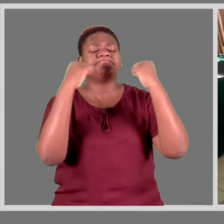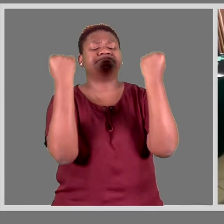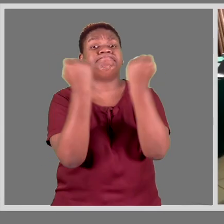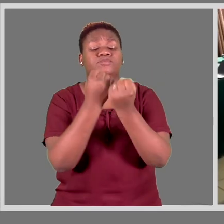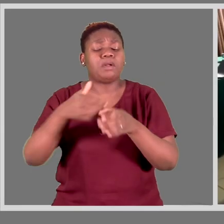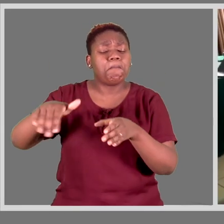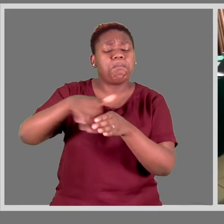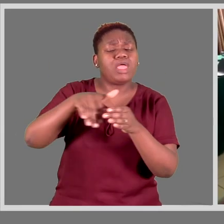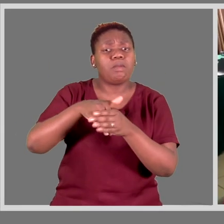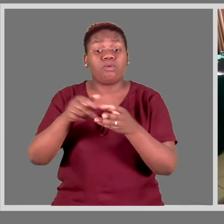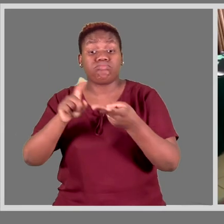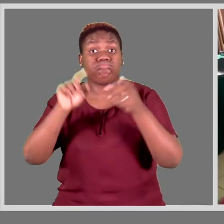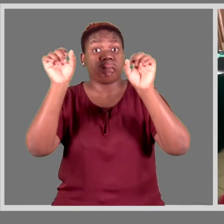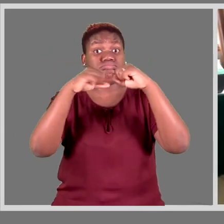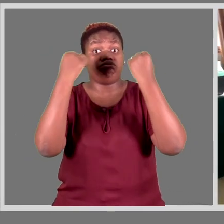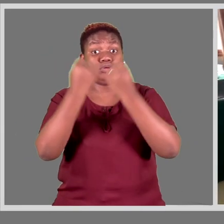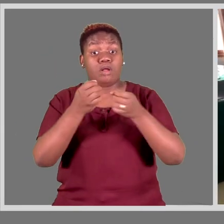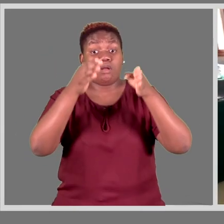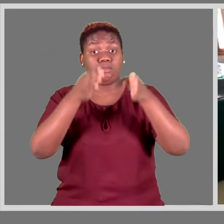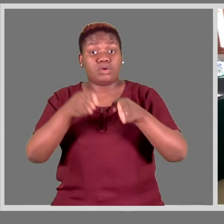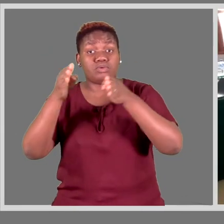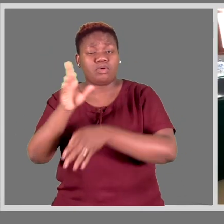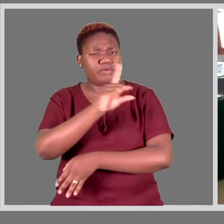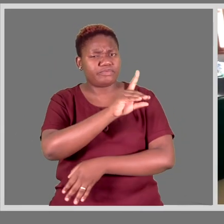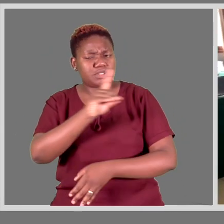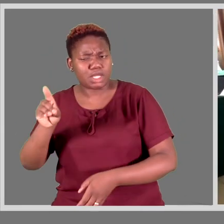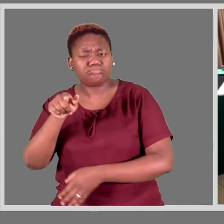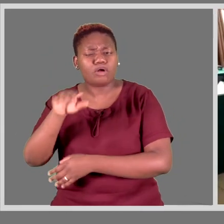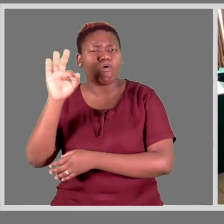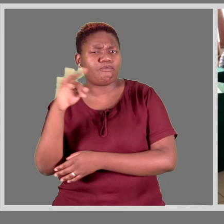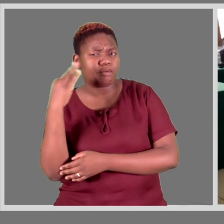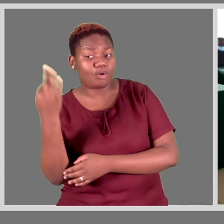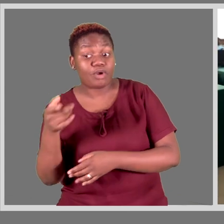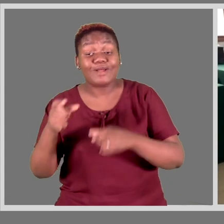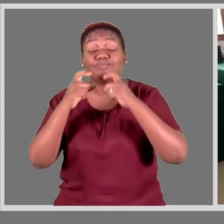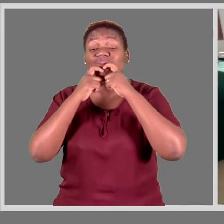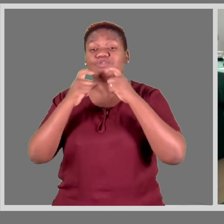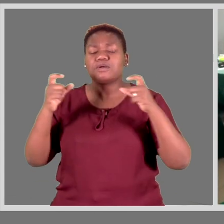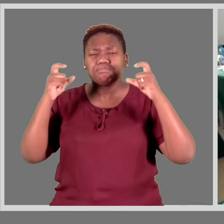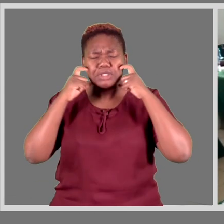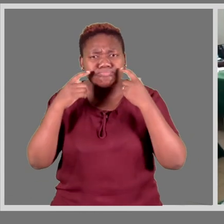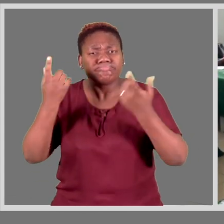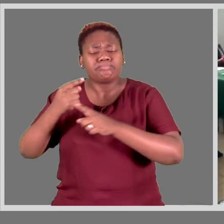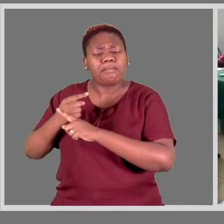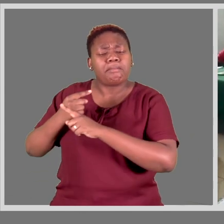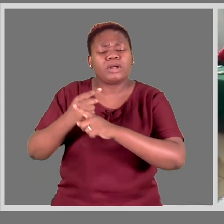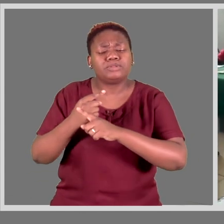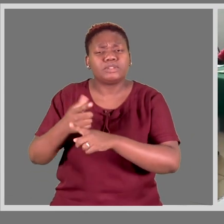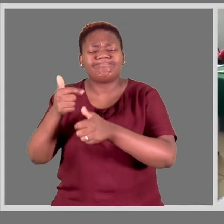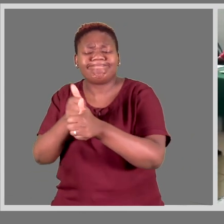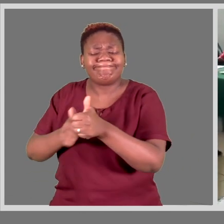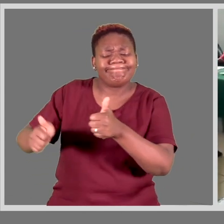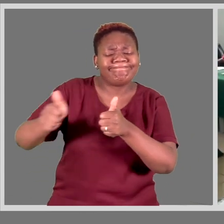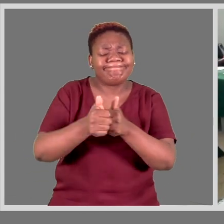Mais de 20 representantes de associações membros do Fórum das Associações Moçambicanas de Pessoa com Deficiência, FAMOD,